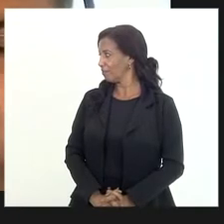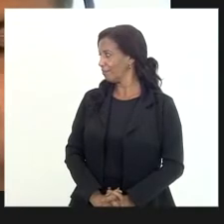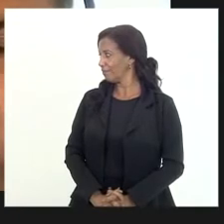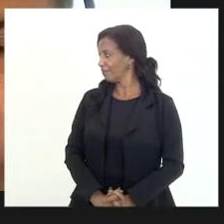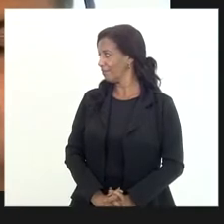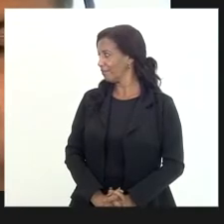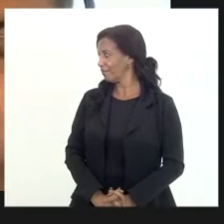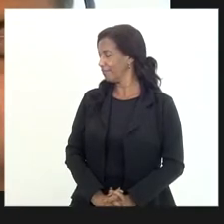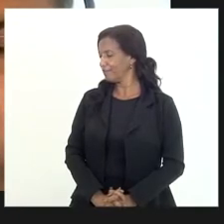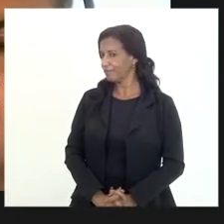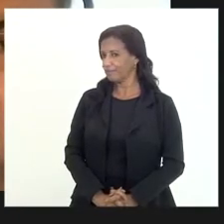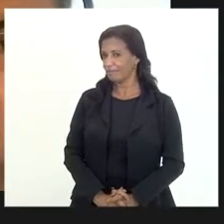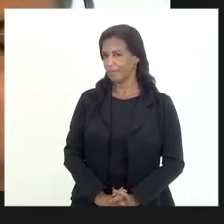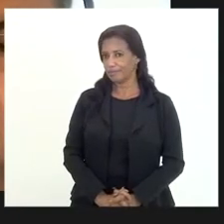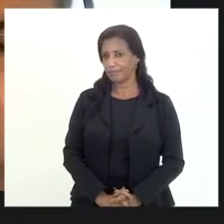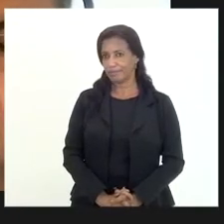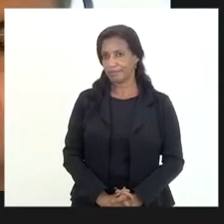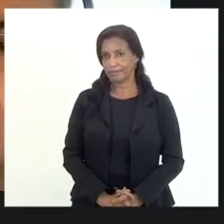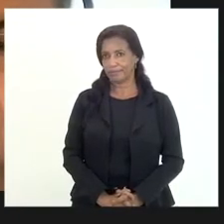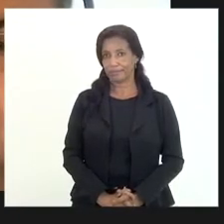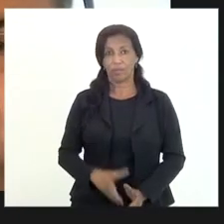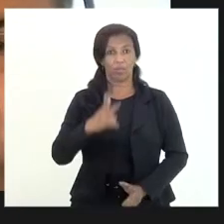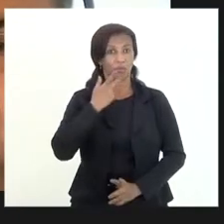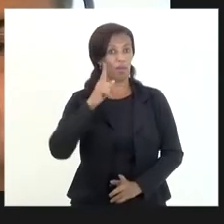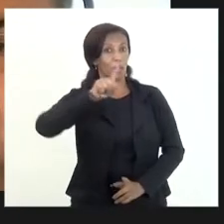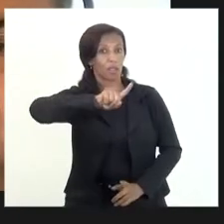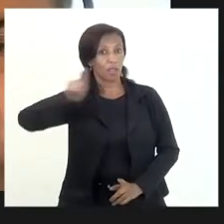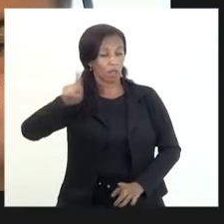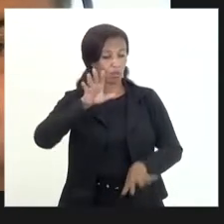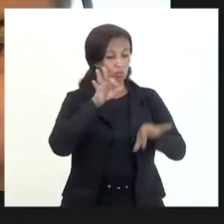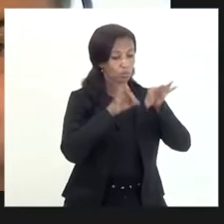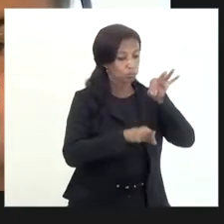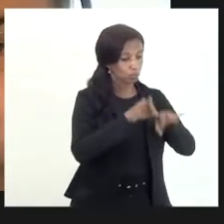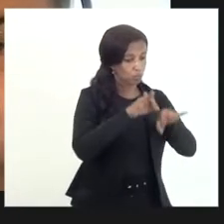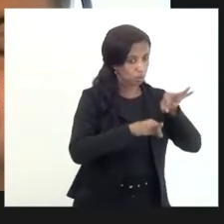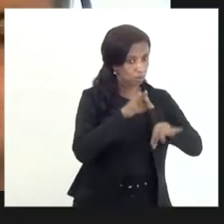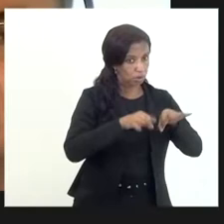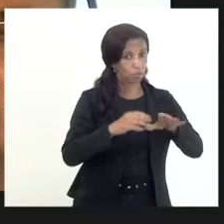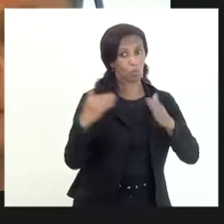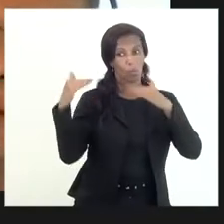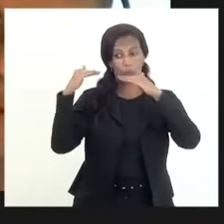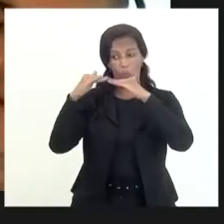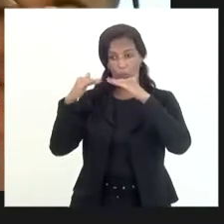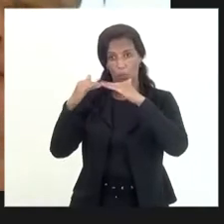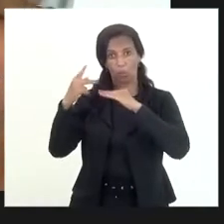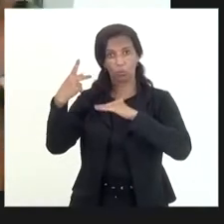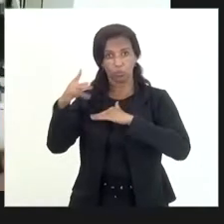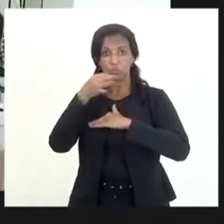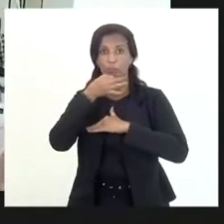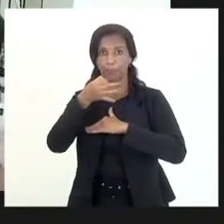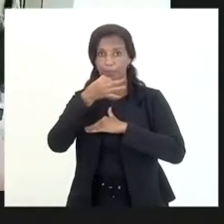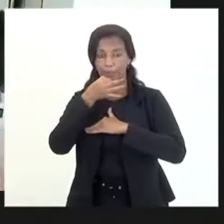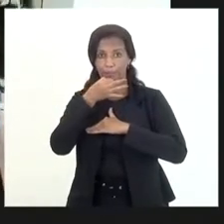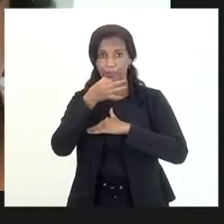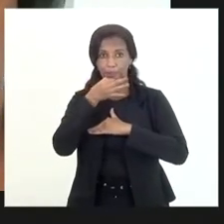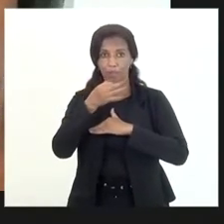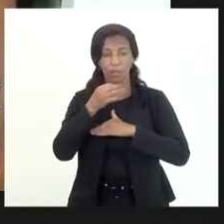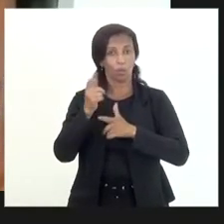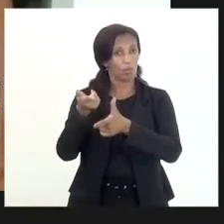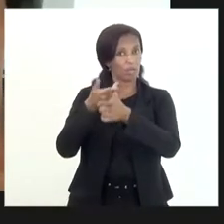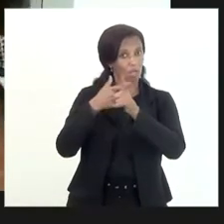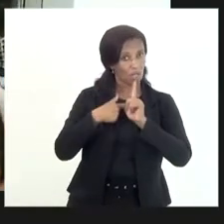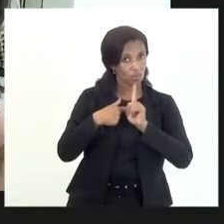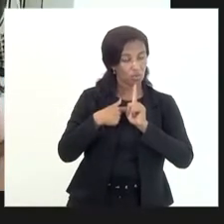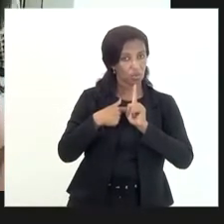doutor André eu estou dando um enfoque não jurídico eu concordo plenamente o seu ponto jurídico o que a dívida ativa